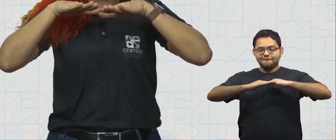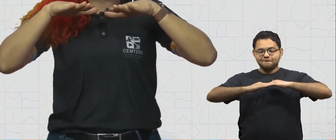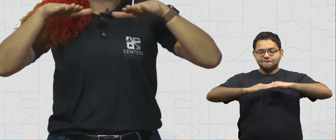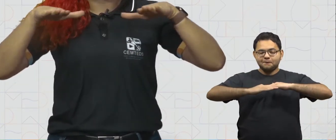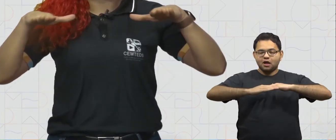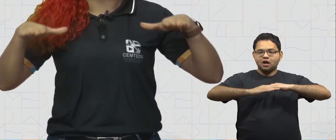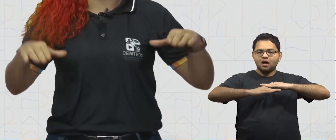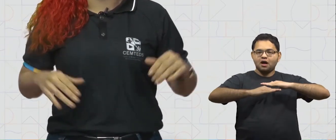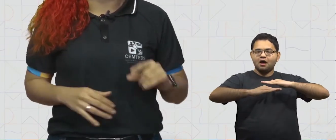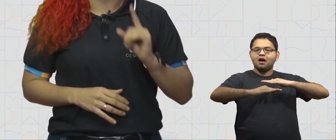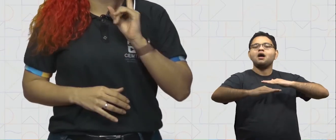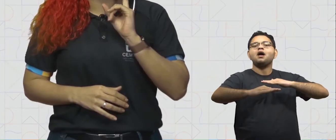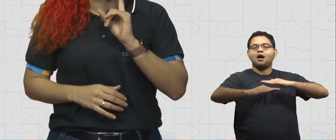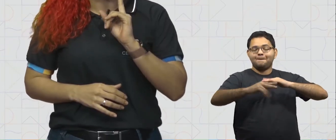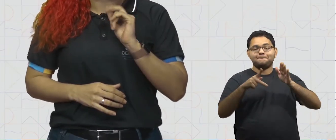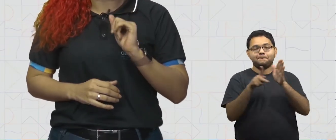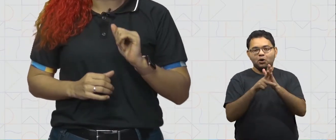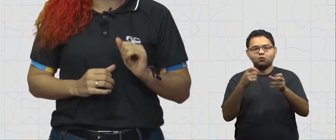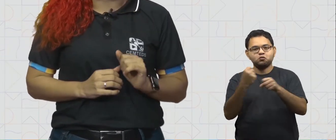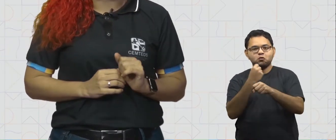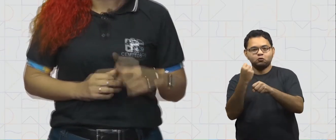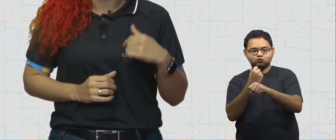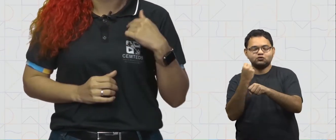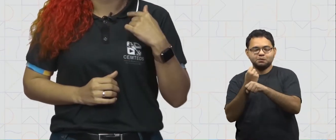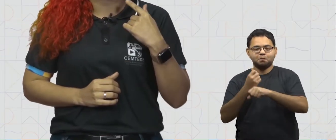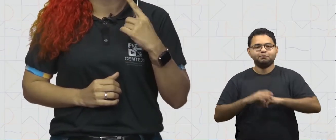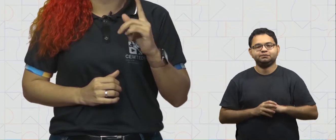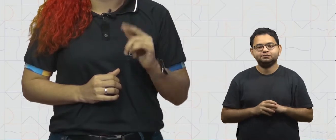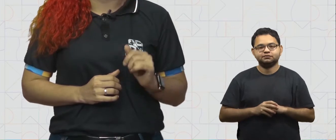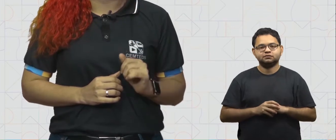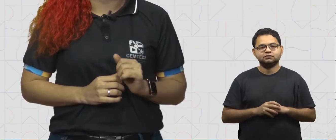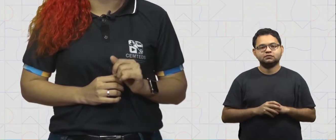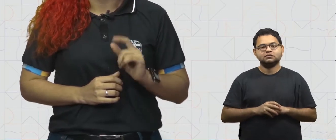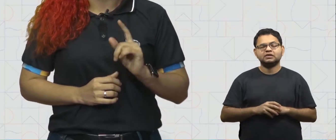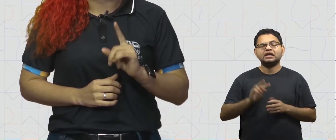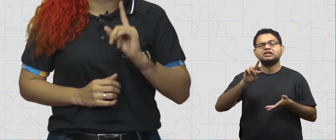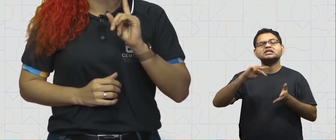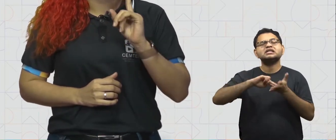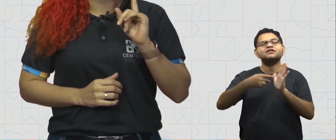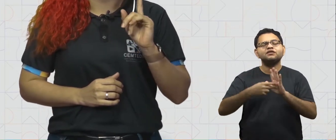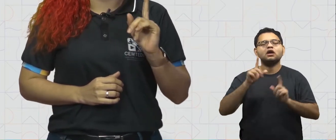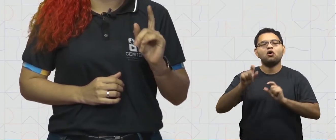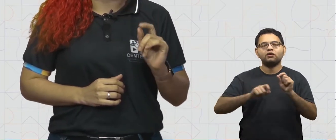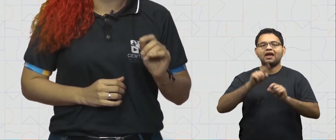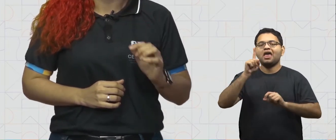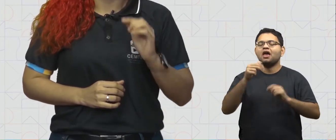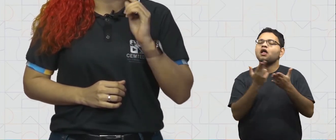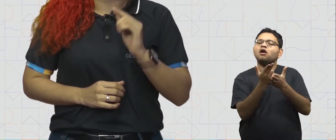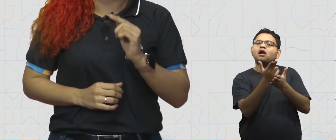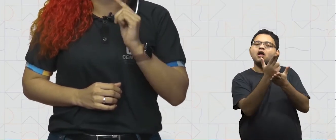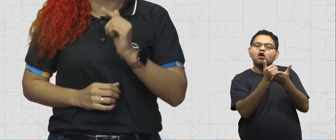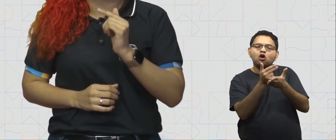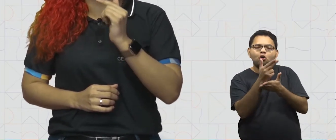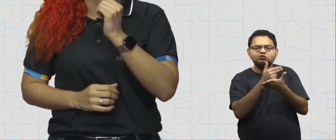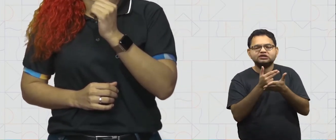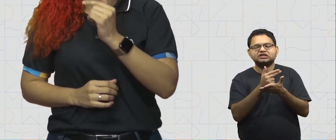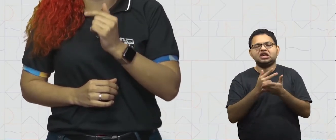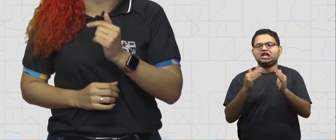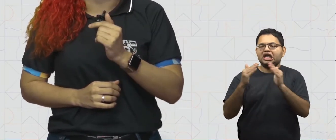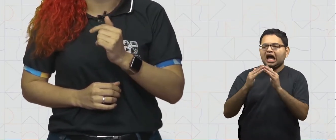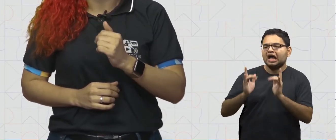planificada de uma construção. Isso quer dizer, então, que é um desenho de alguma